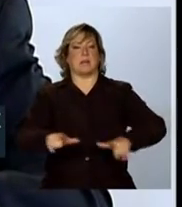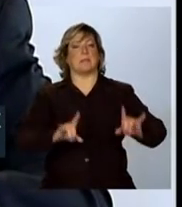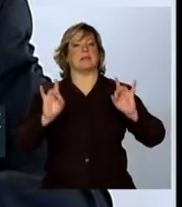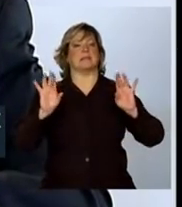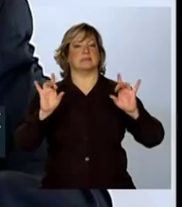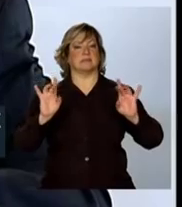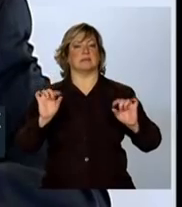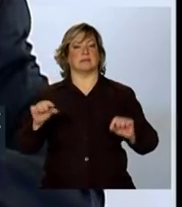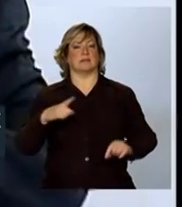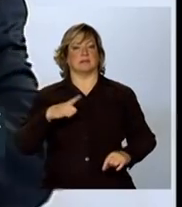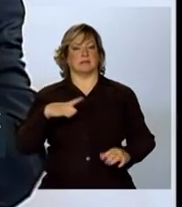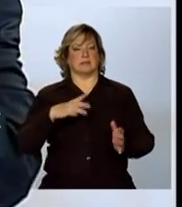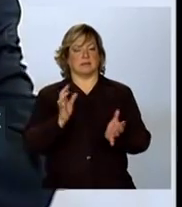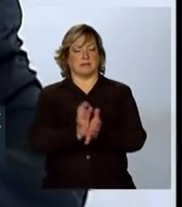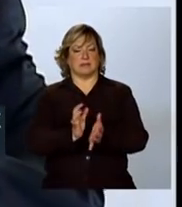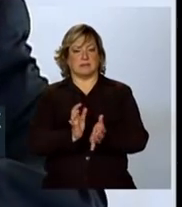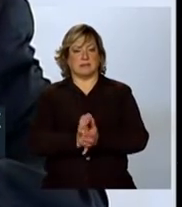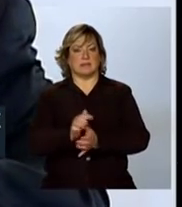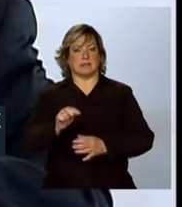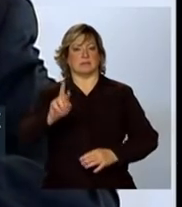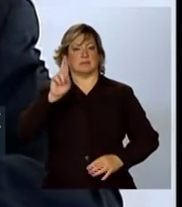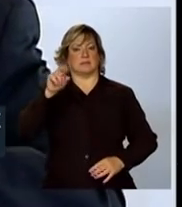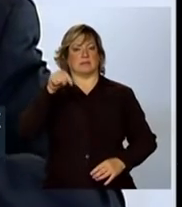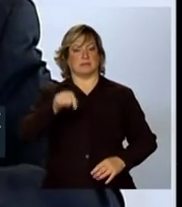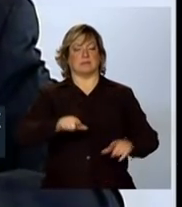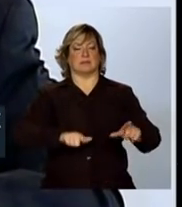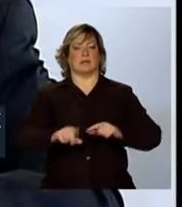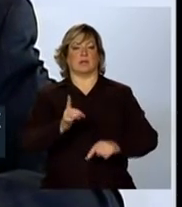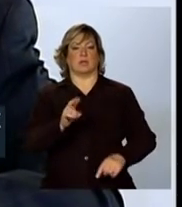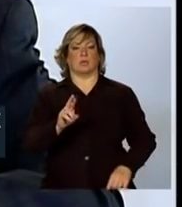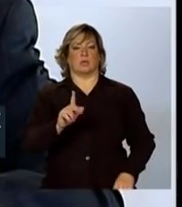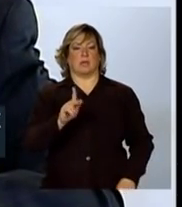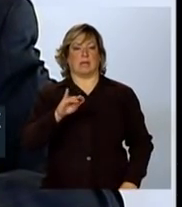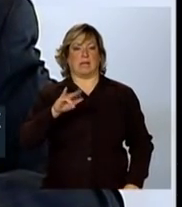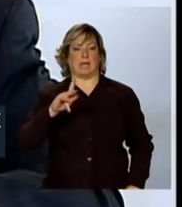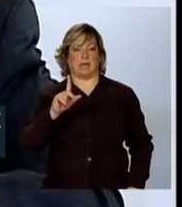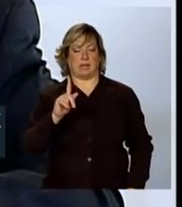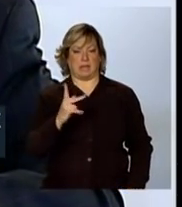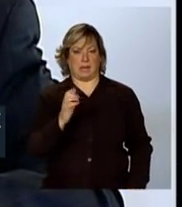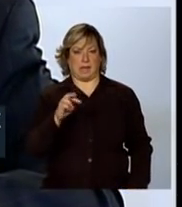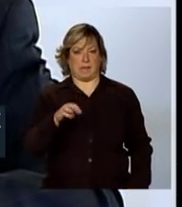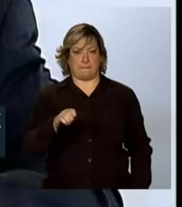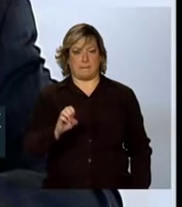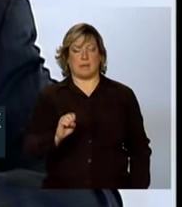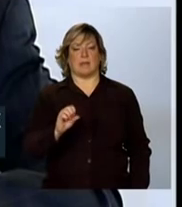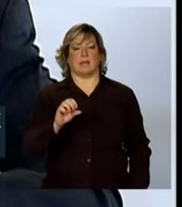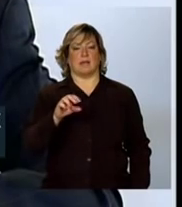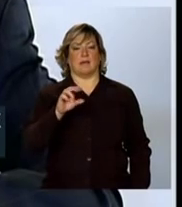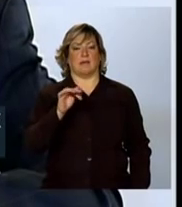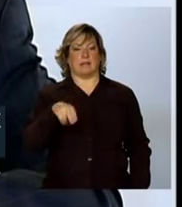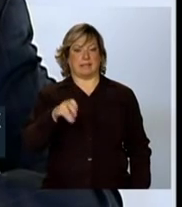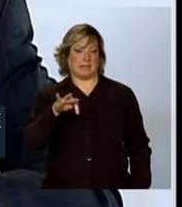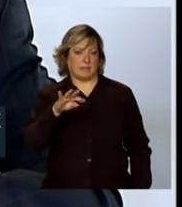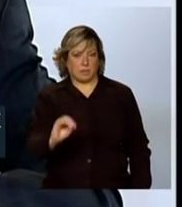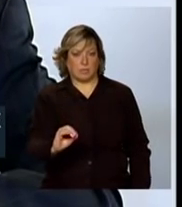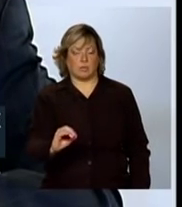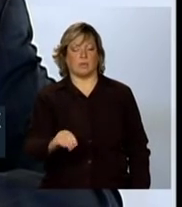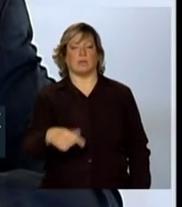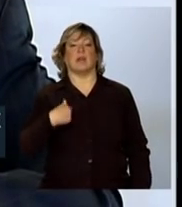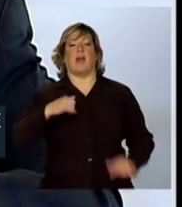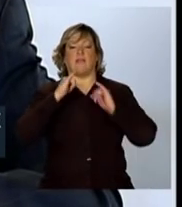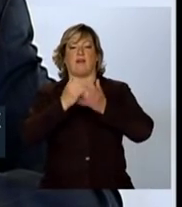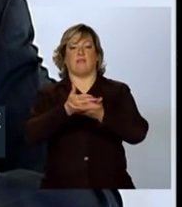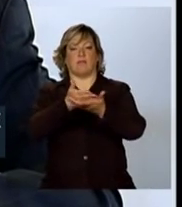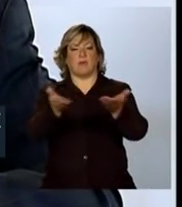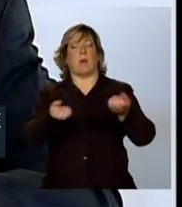SBS, na cabeça, neste caso, do Dr. Guilherme Franco Neto, desejo para vocês um